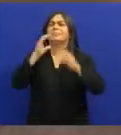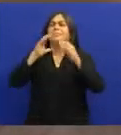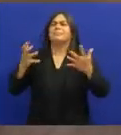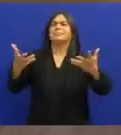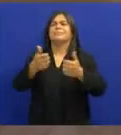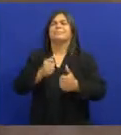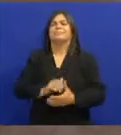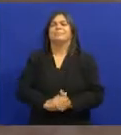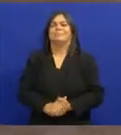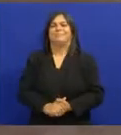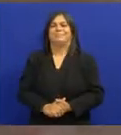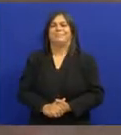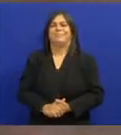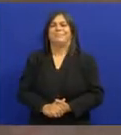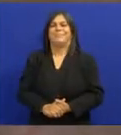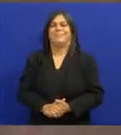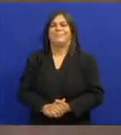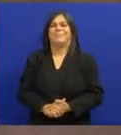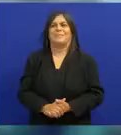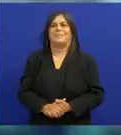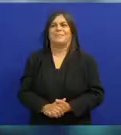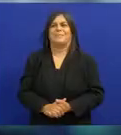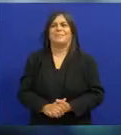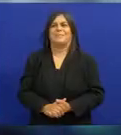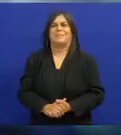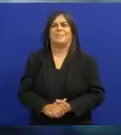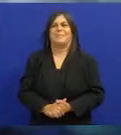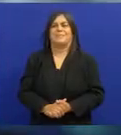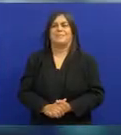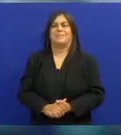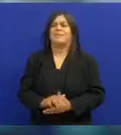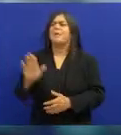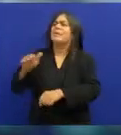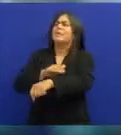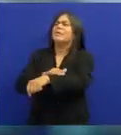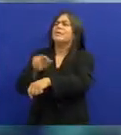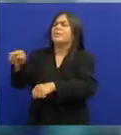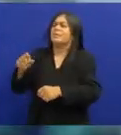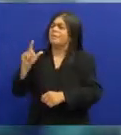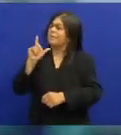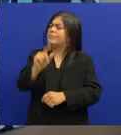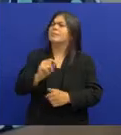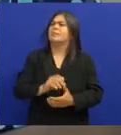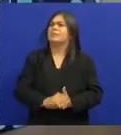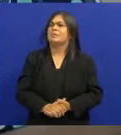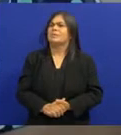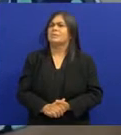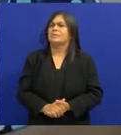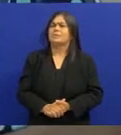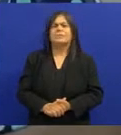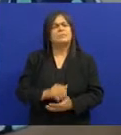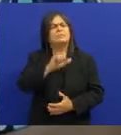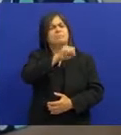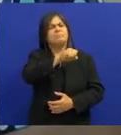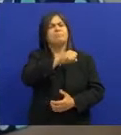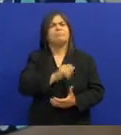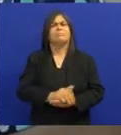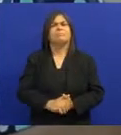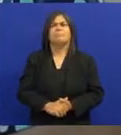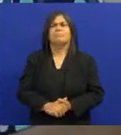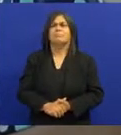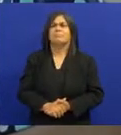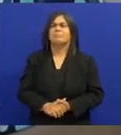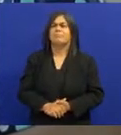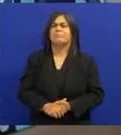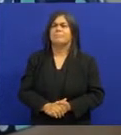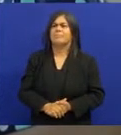Inclusive cantava muito bem Aí ele falou assim Morena Você já vai embora? Falei, já